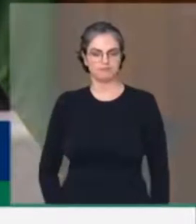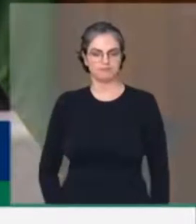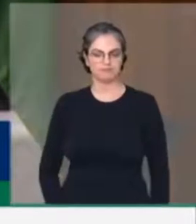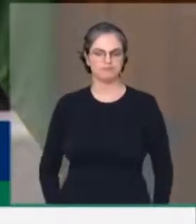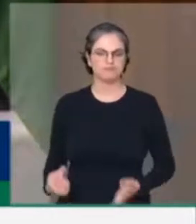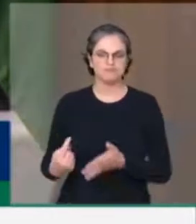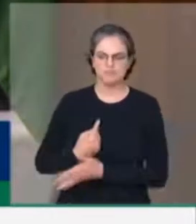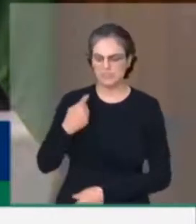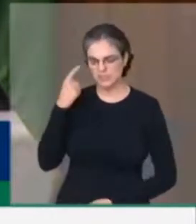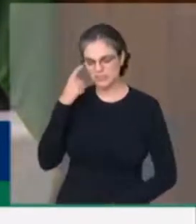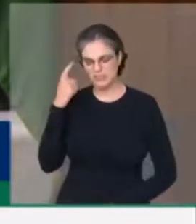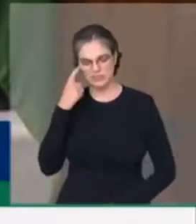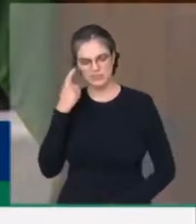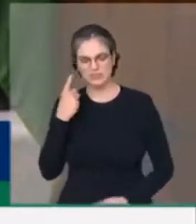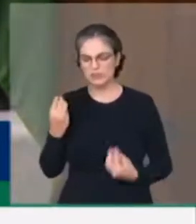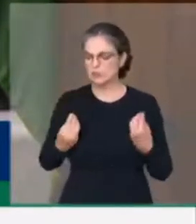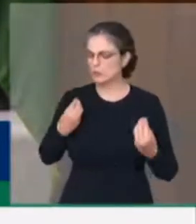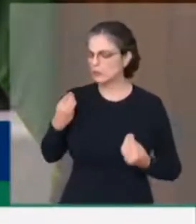aonde nós chegamos.